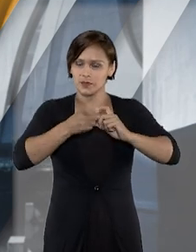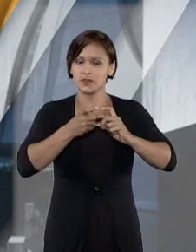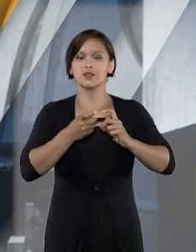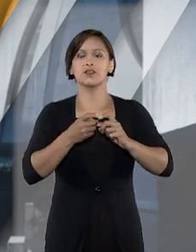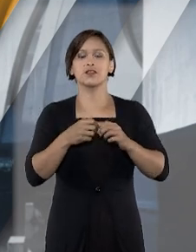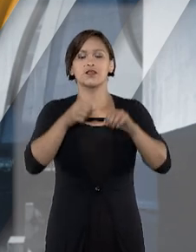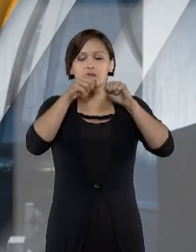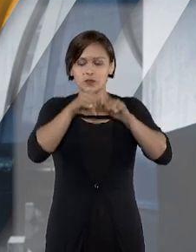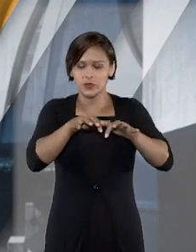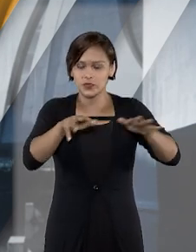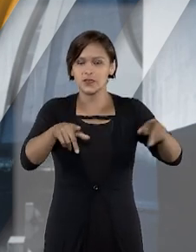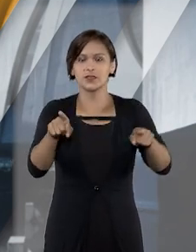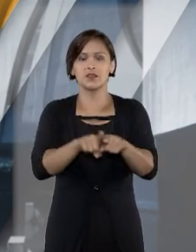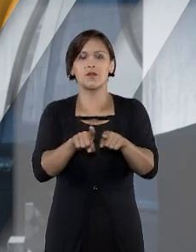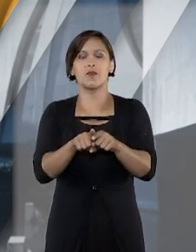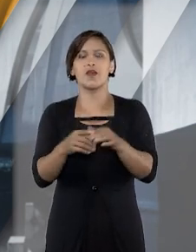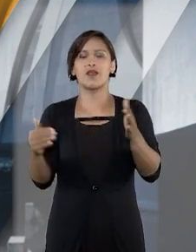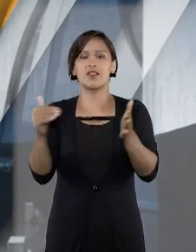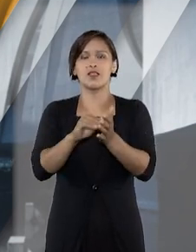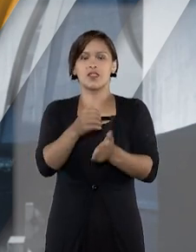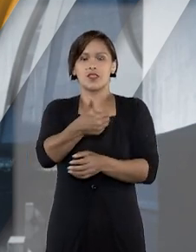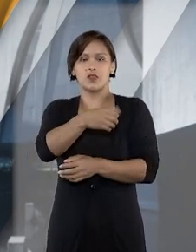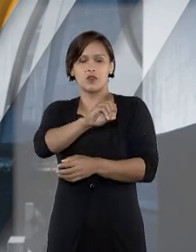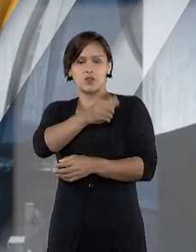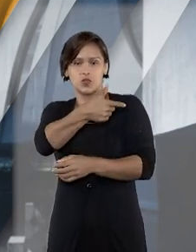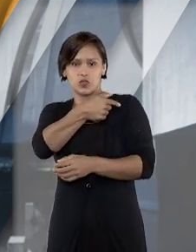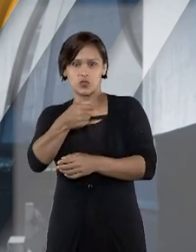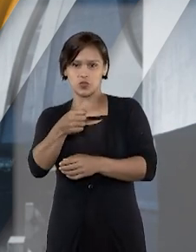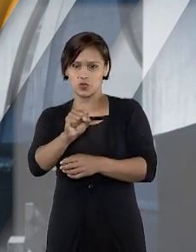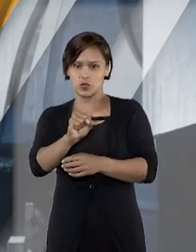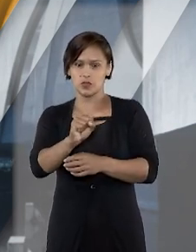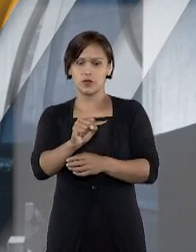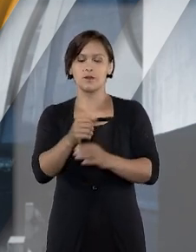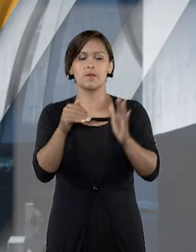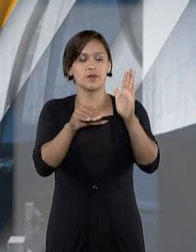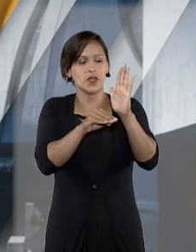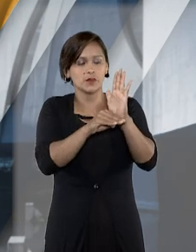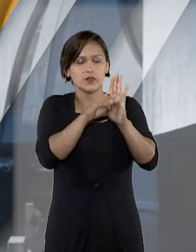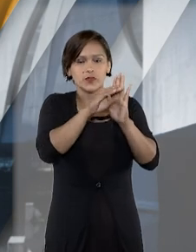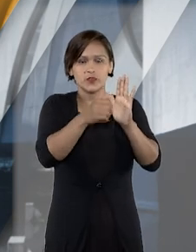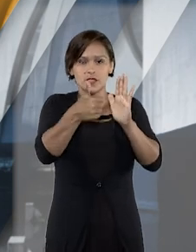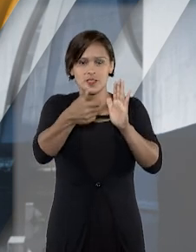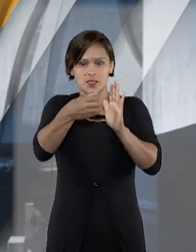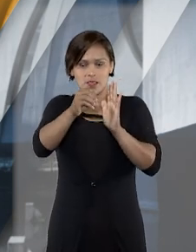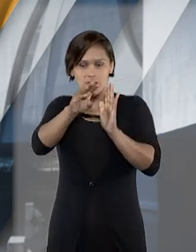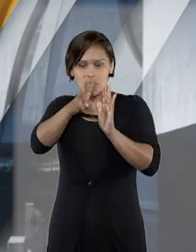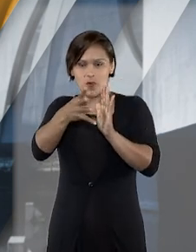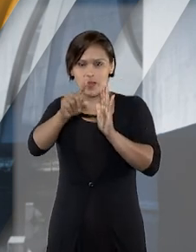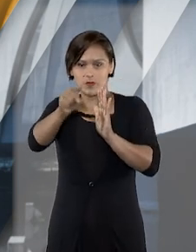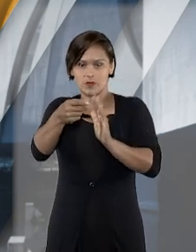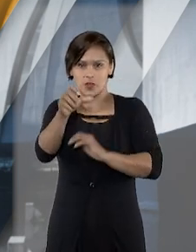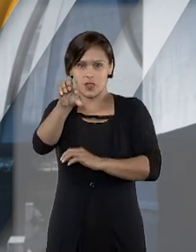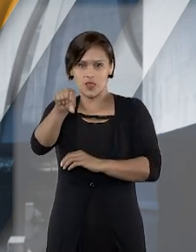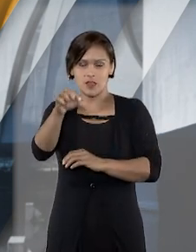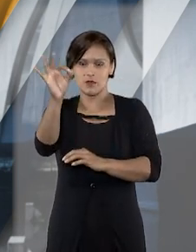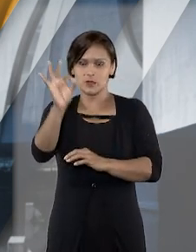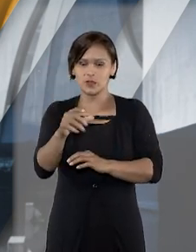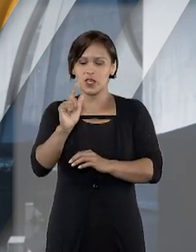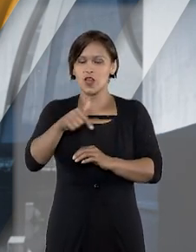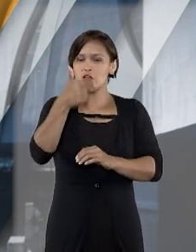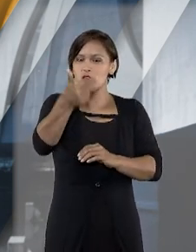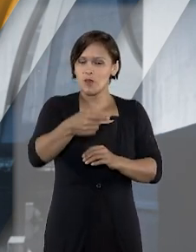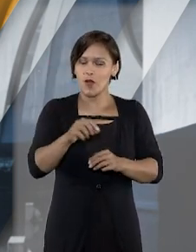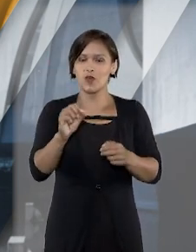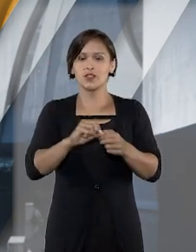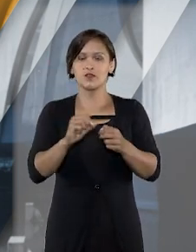distribuídas até 2018. O índice de cumprimento da meta foi de 104,9%. Outra meta